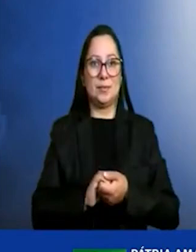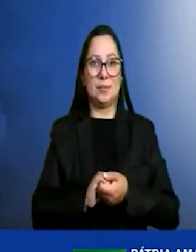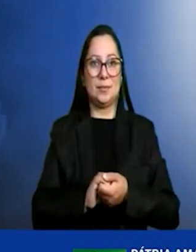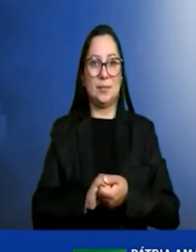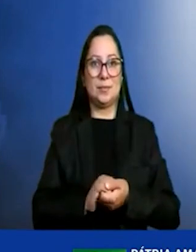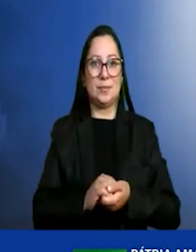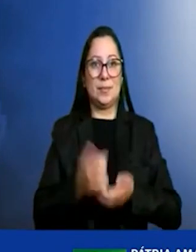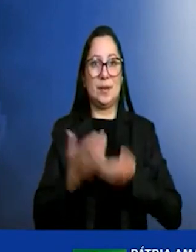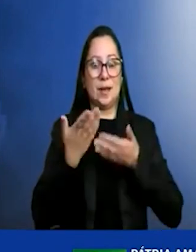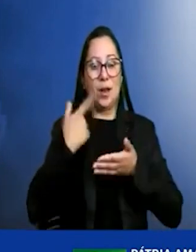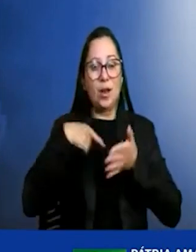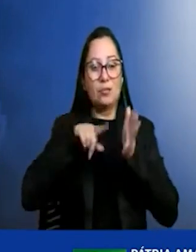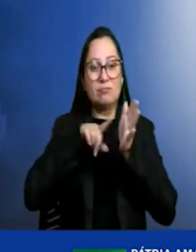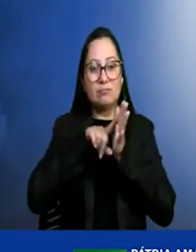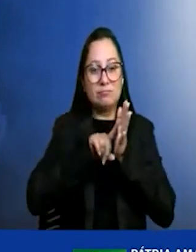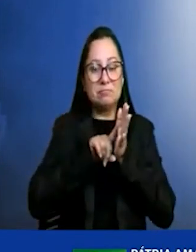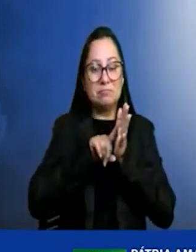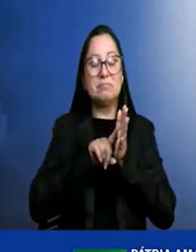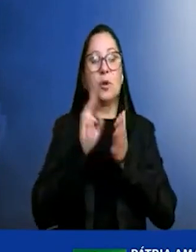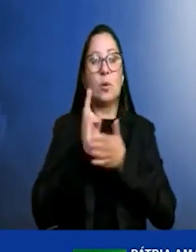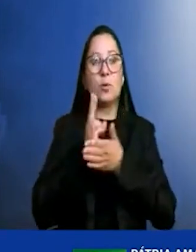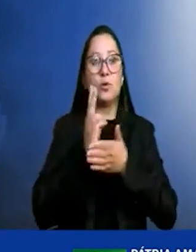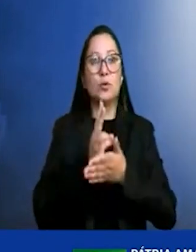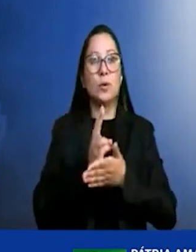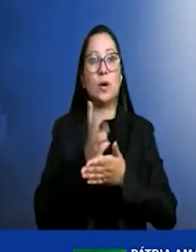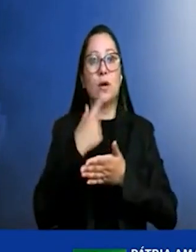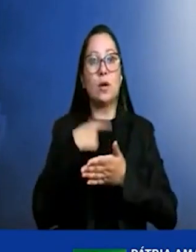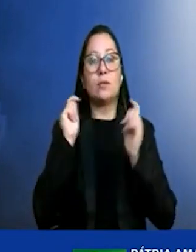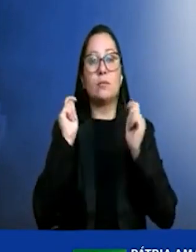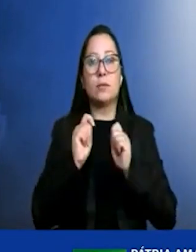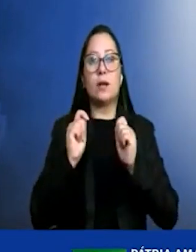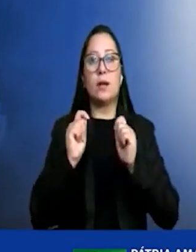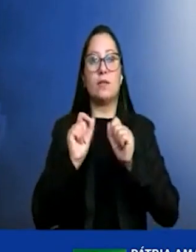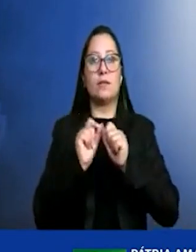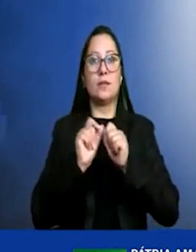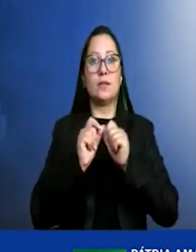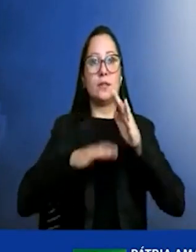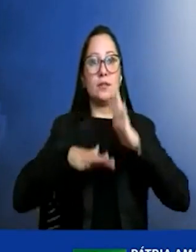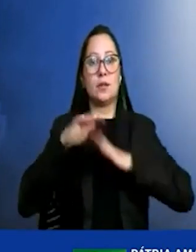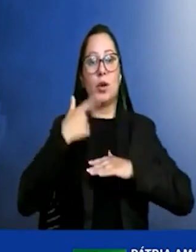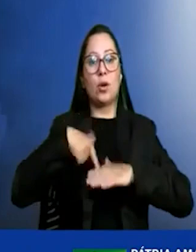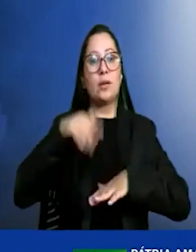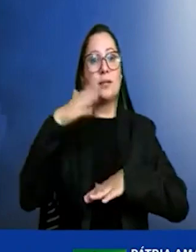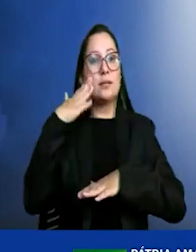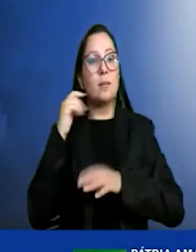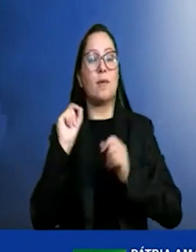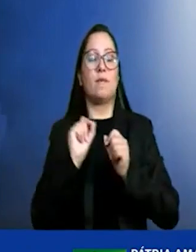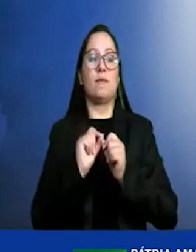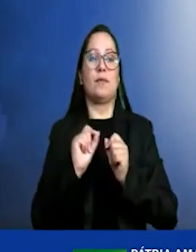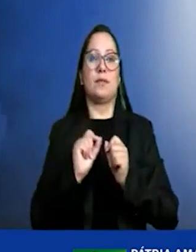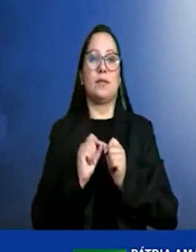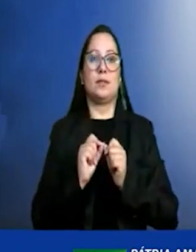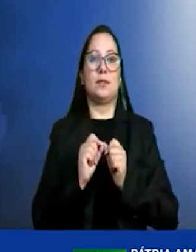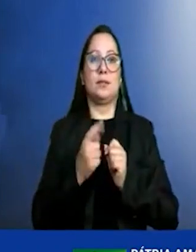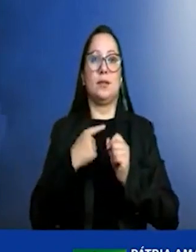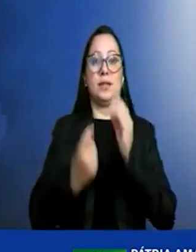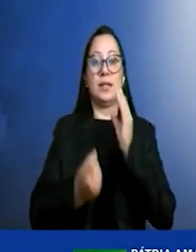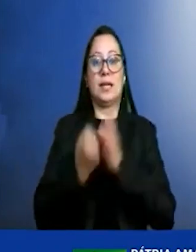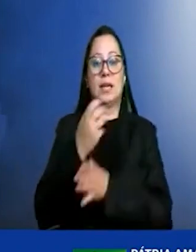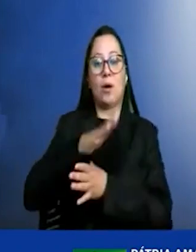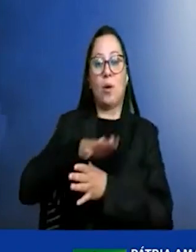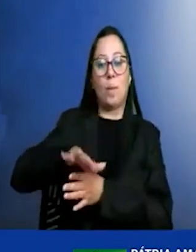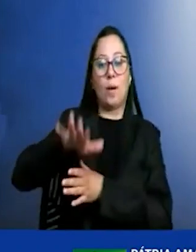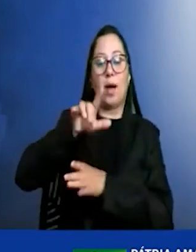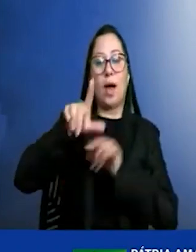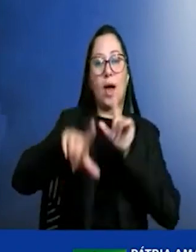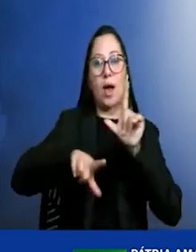perseguir vamos fazer o que nós sabemos fazer vamos criar um mercado alternativo de